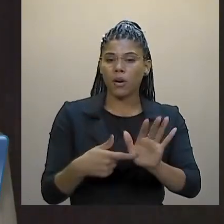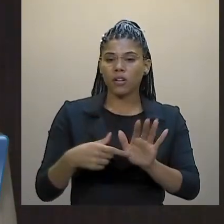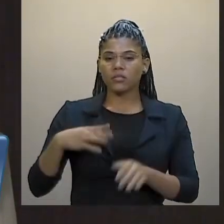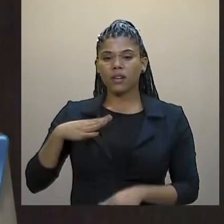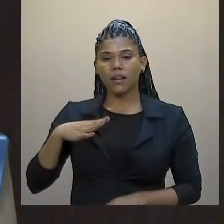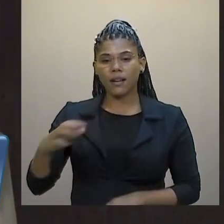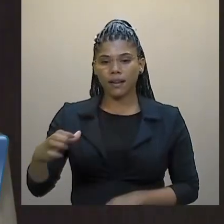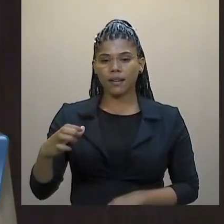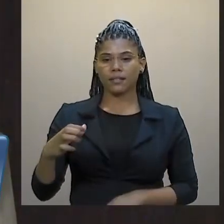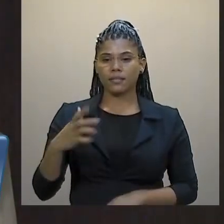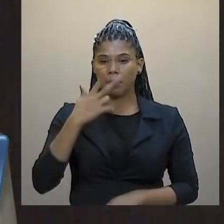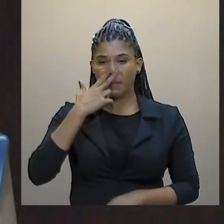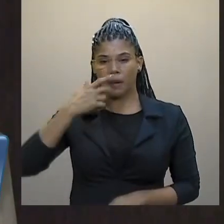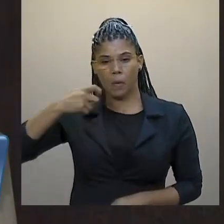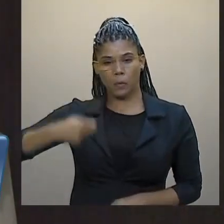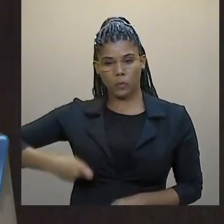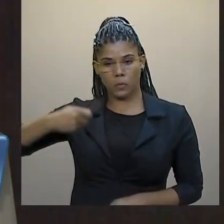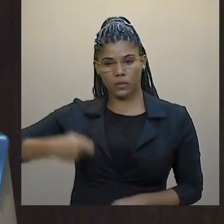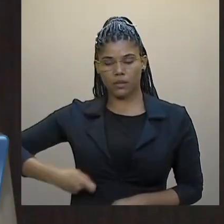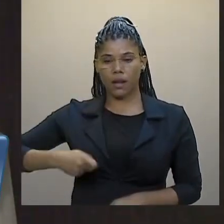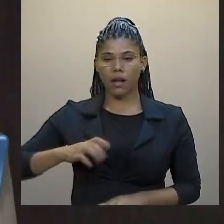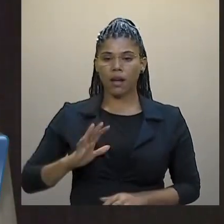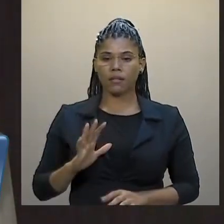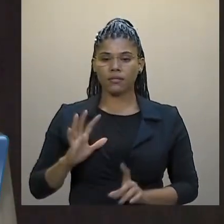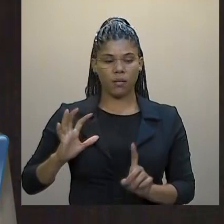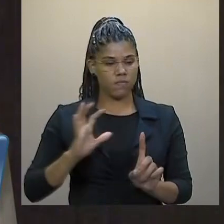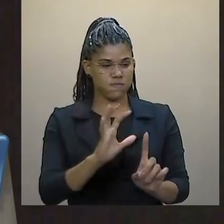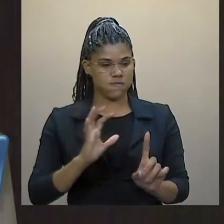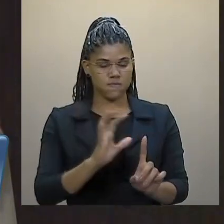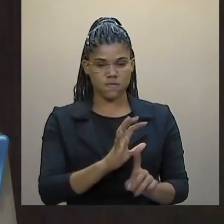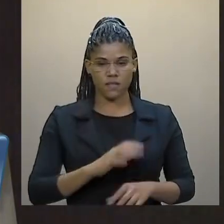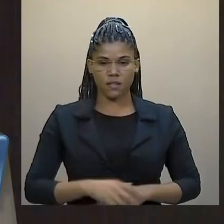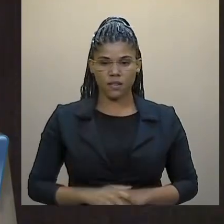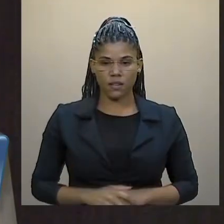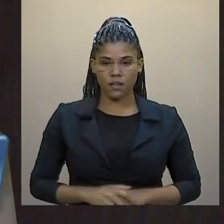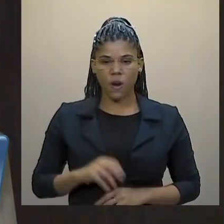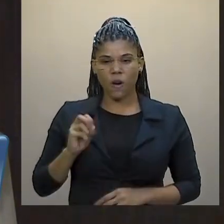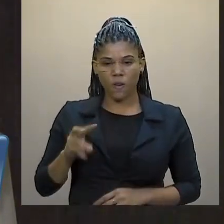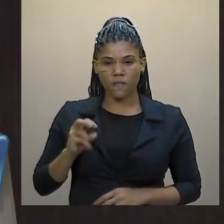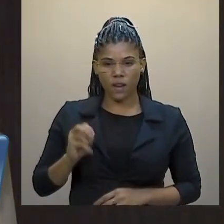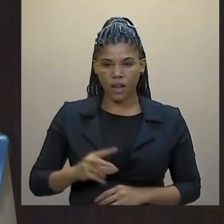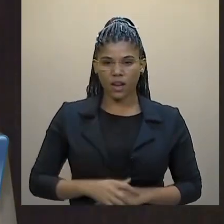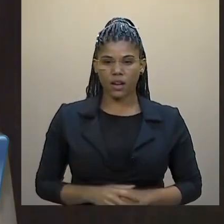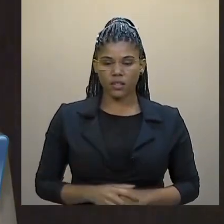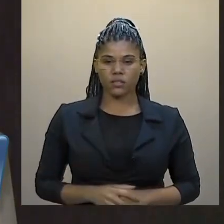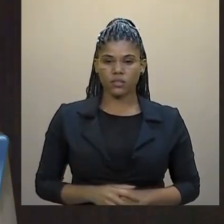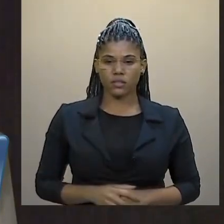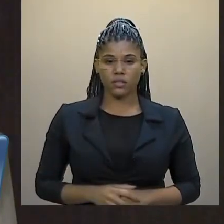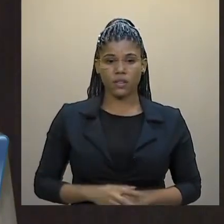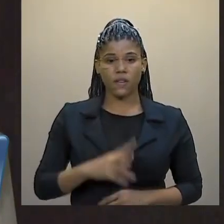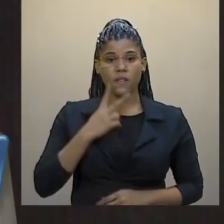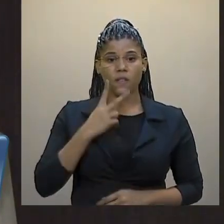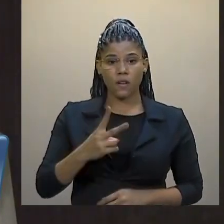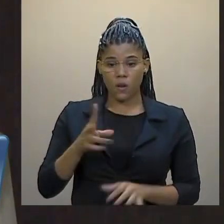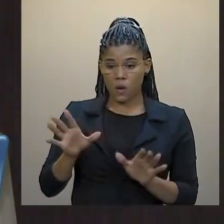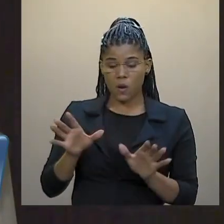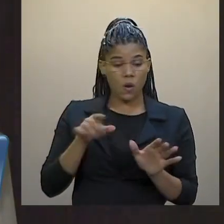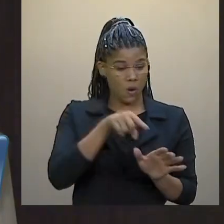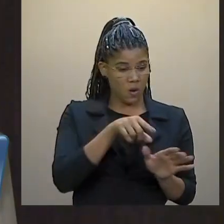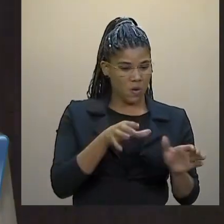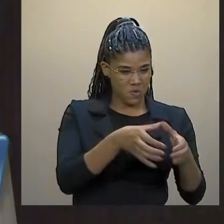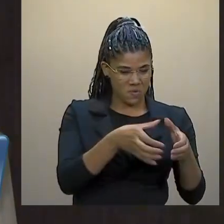autoritário, pequeno, medroso e covarde. Eu diria aos professores perseguidos,